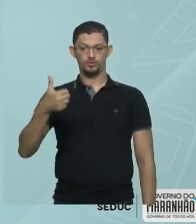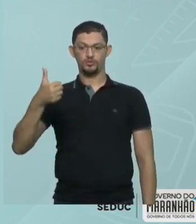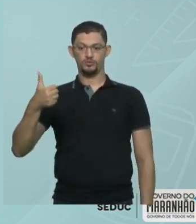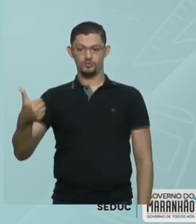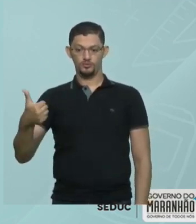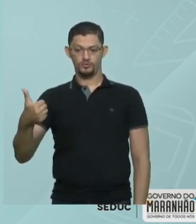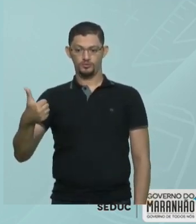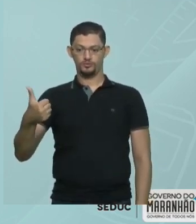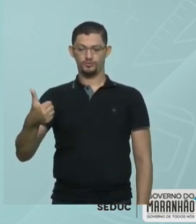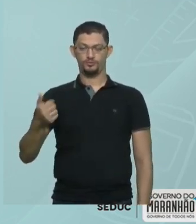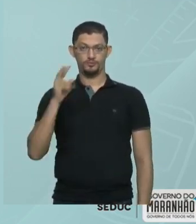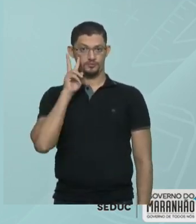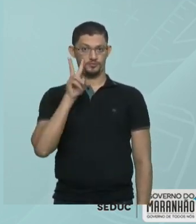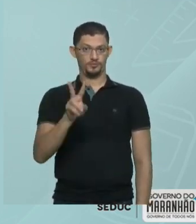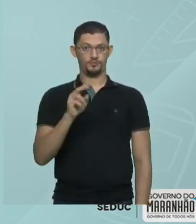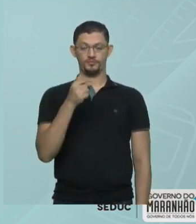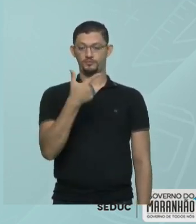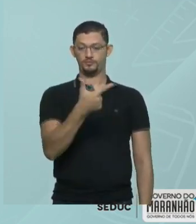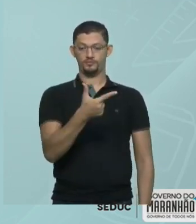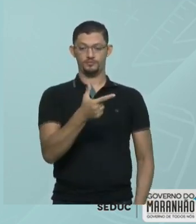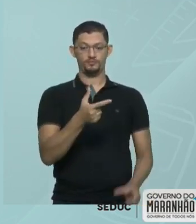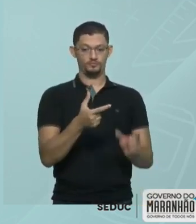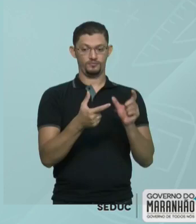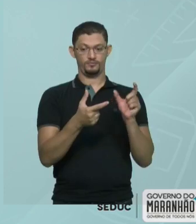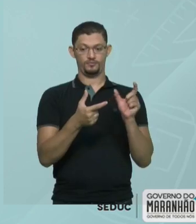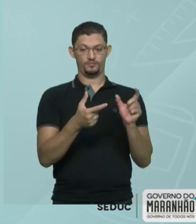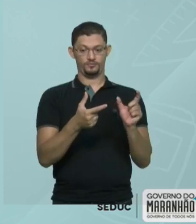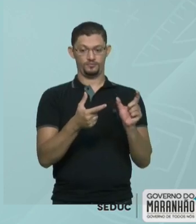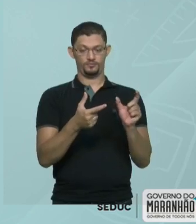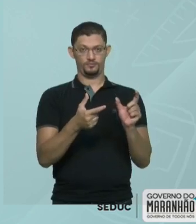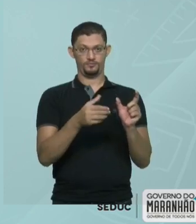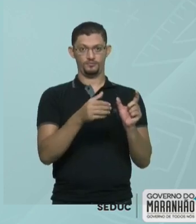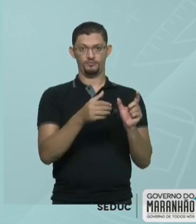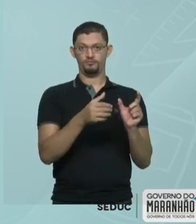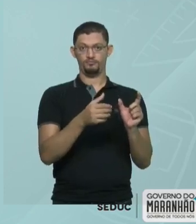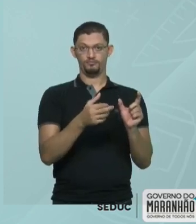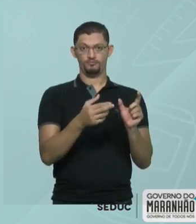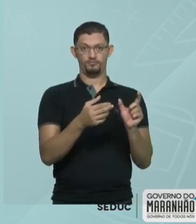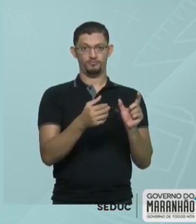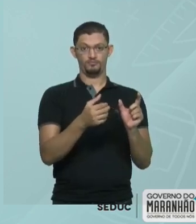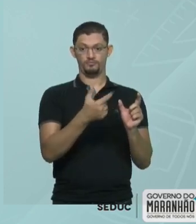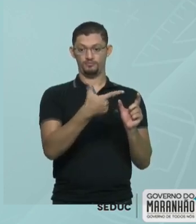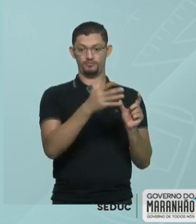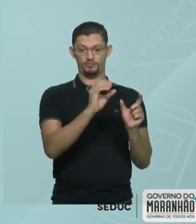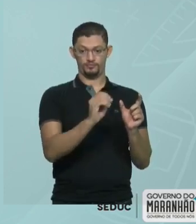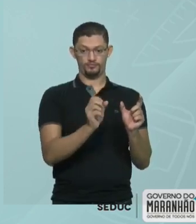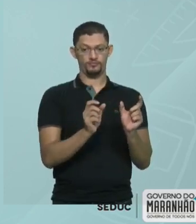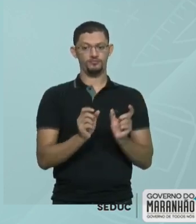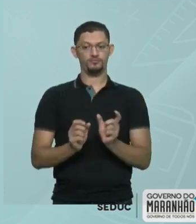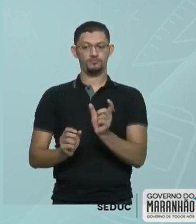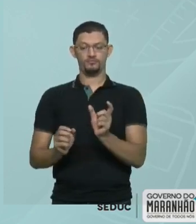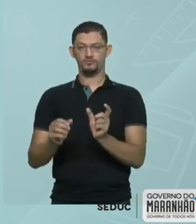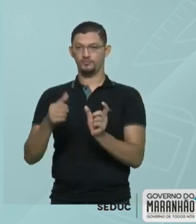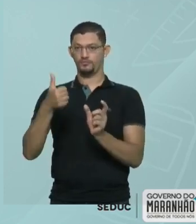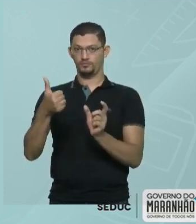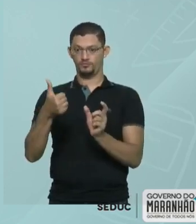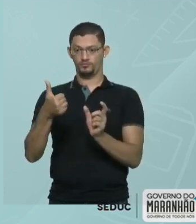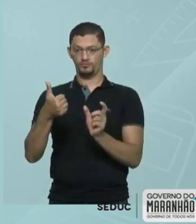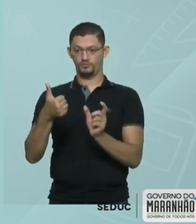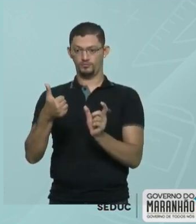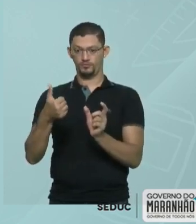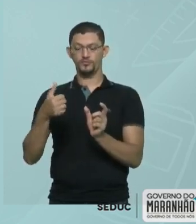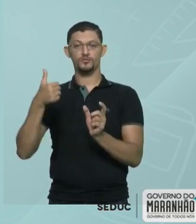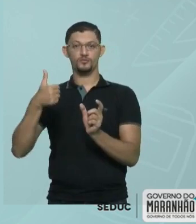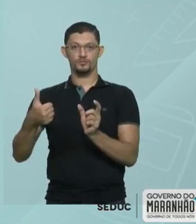Observa aqui que esse 2, na posição da dezena, vale 20. Esse 1, na posição das unidades, vale 1.